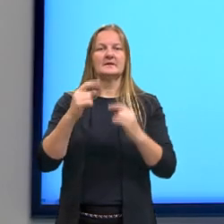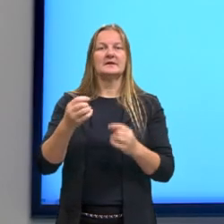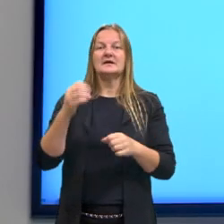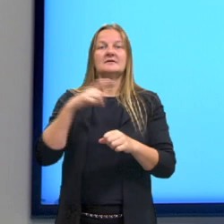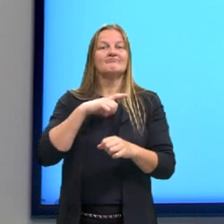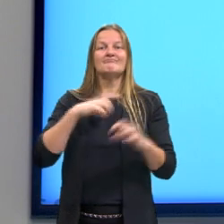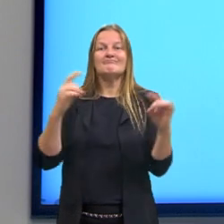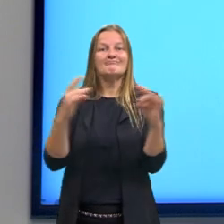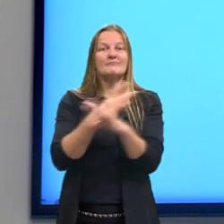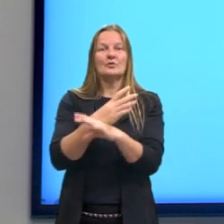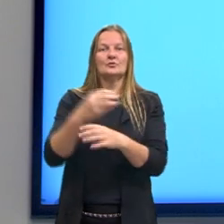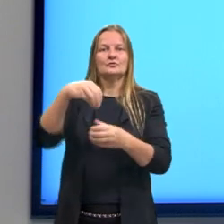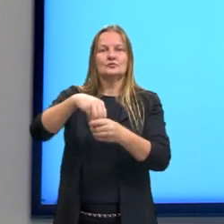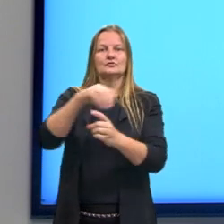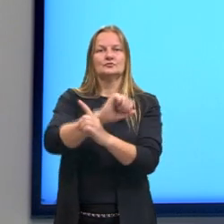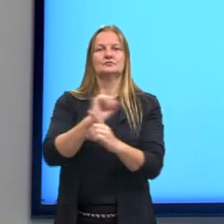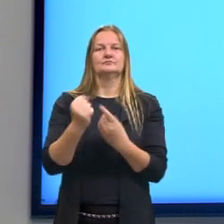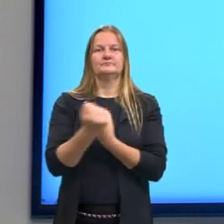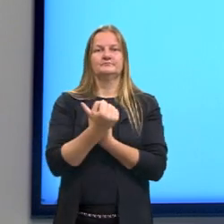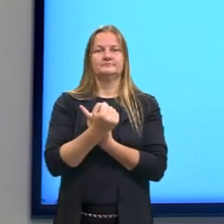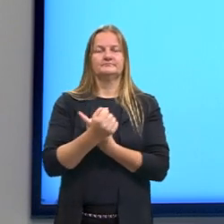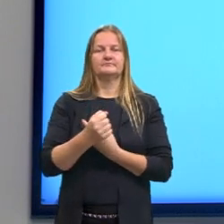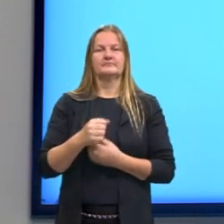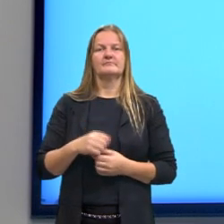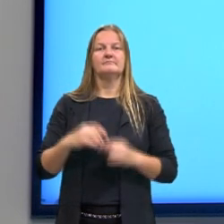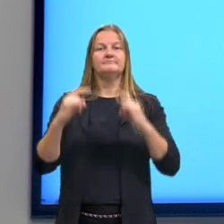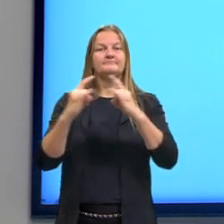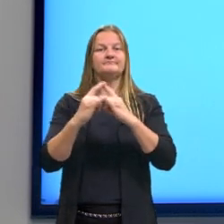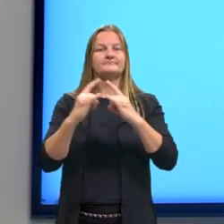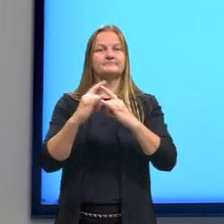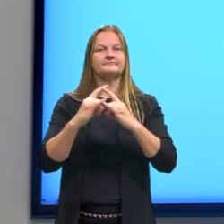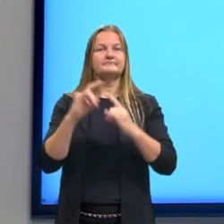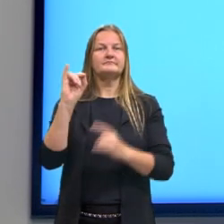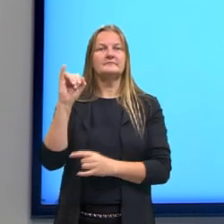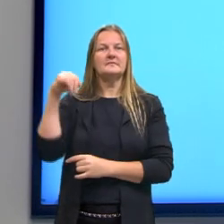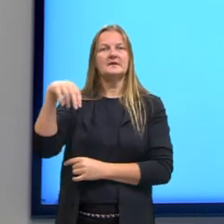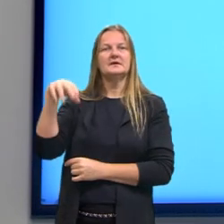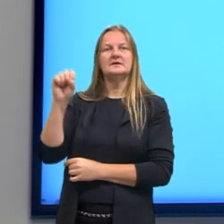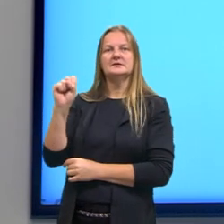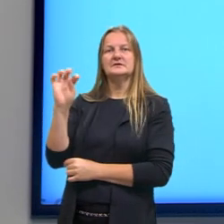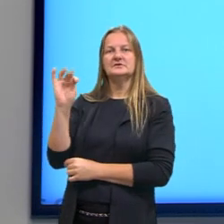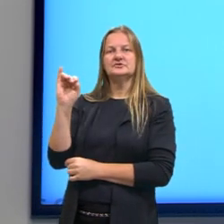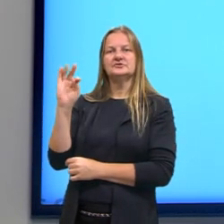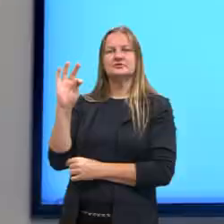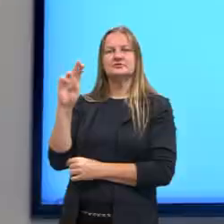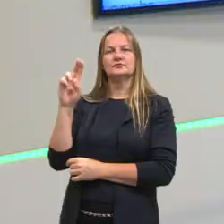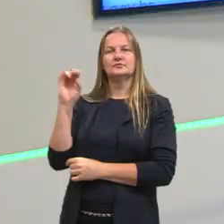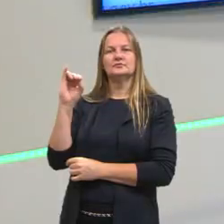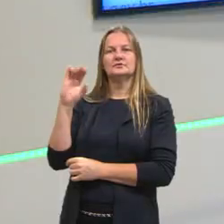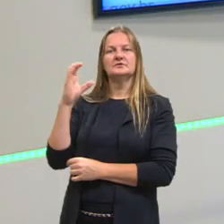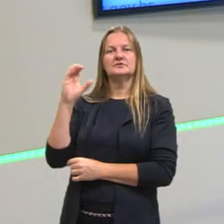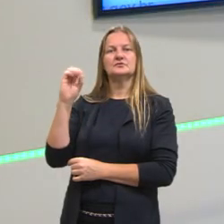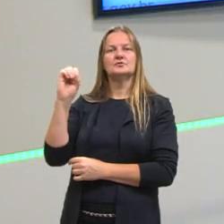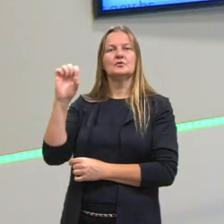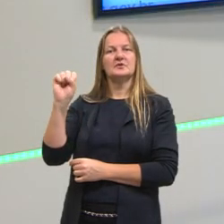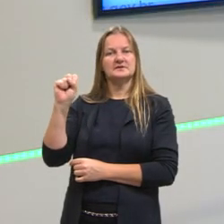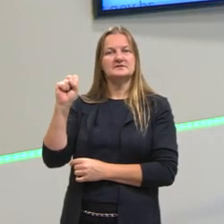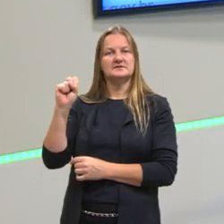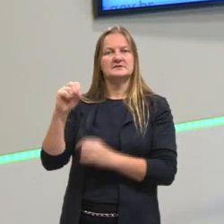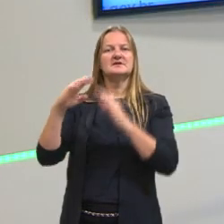dado. Nós chegarmos no mundo, essas instituições já estão aí, já estão dadas. Igreja,